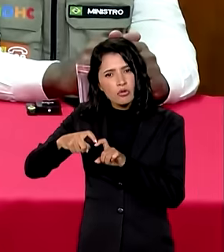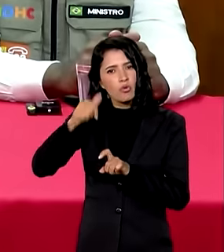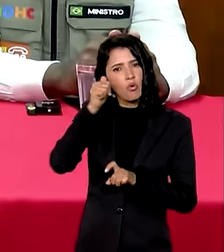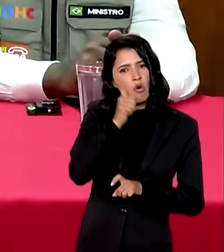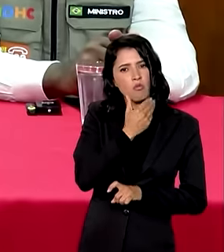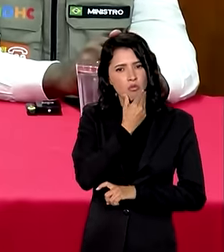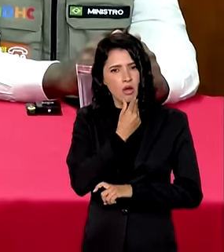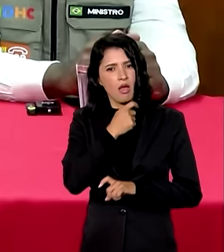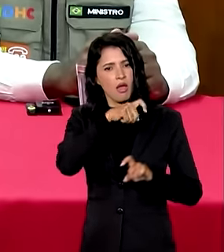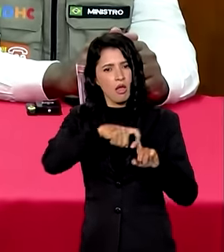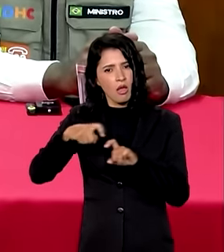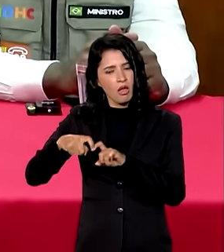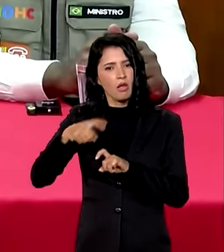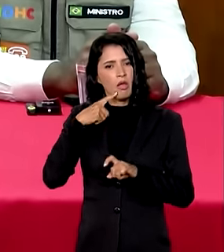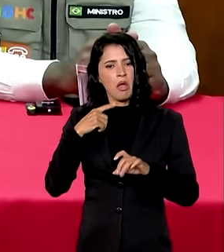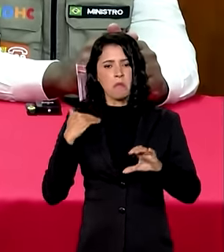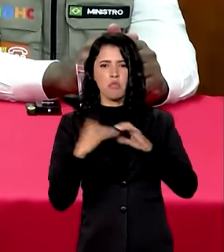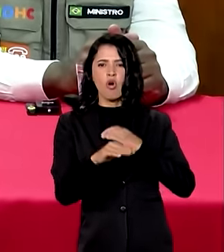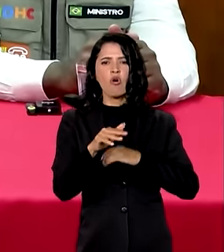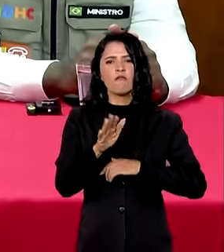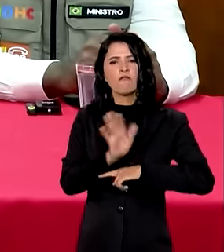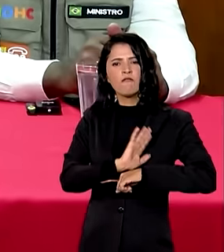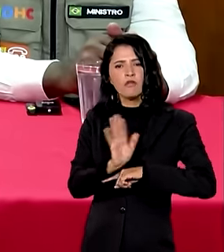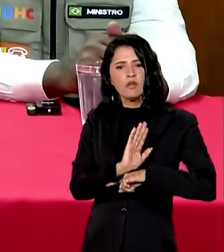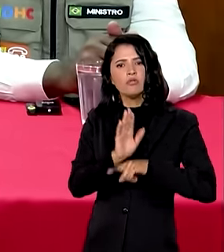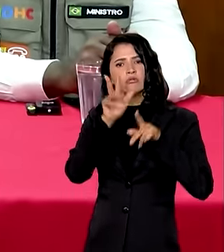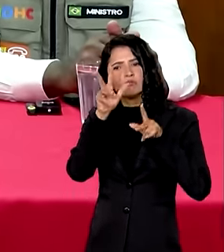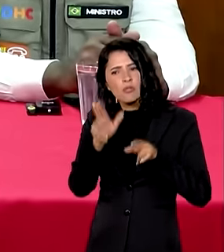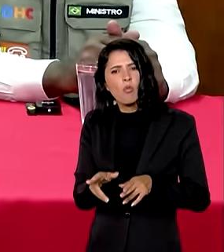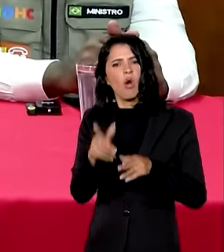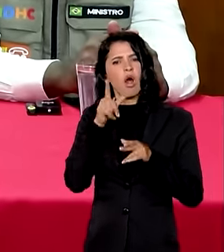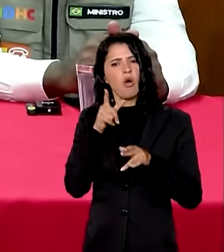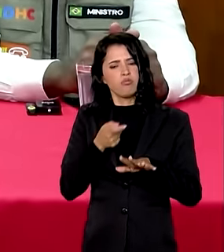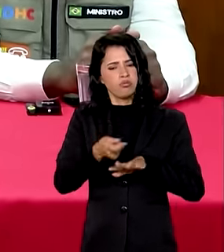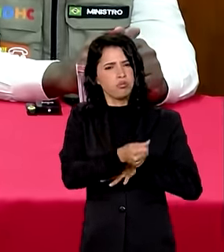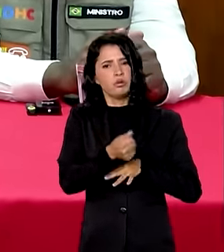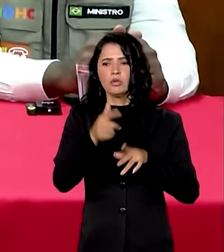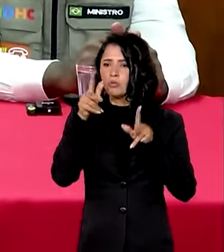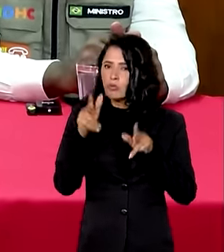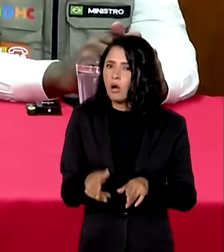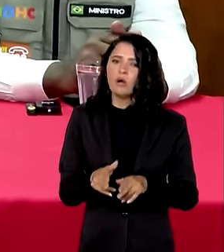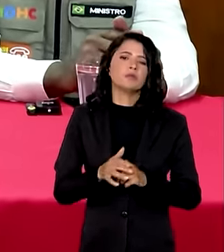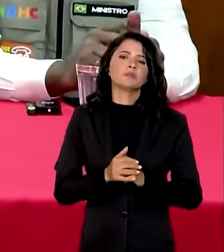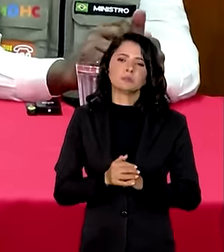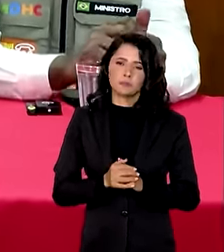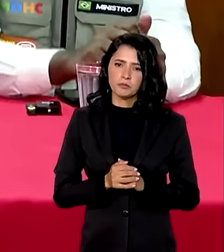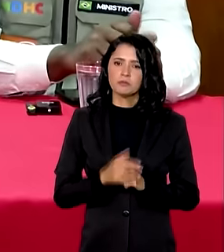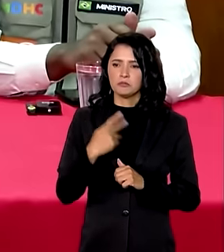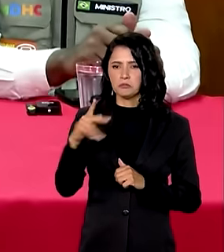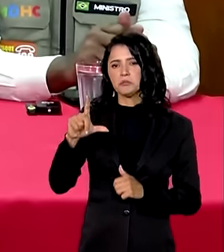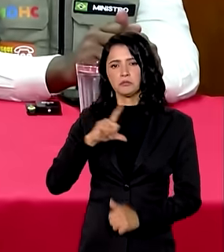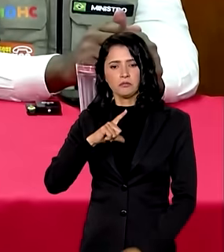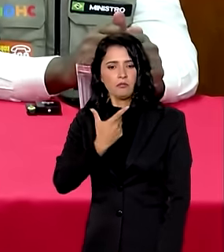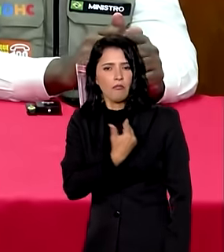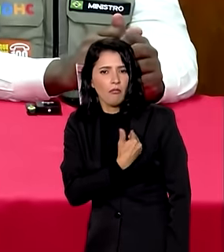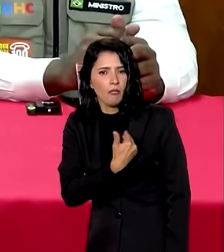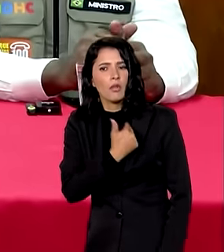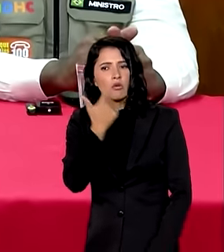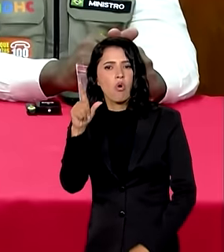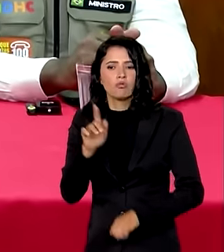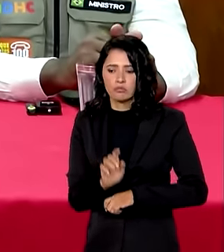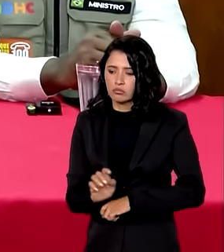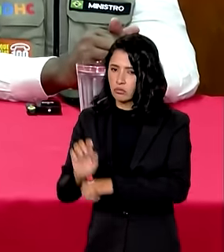médica, postaram um vídeo, mais ou menos com o mesmo teor, de que eles tinham amigos e amigas em outros